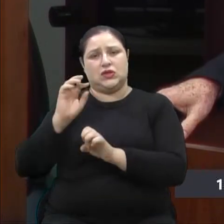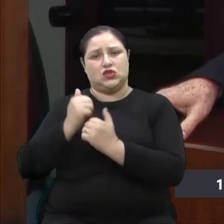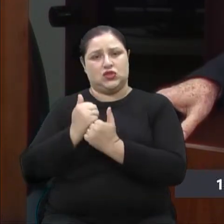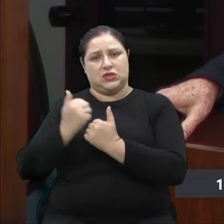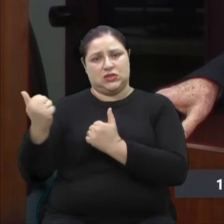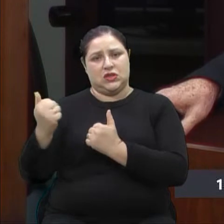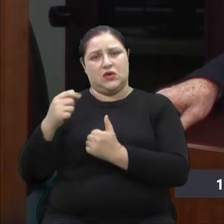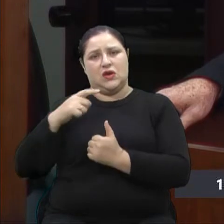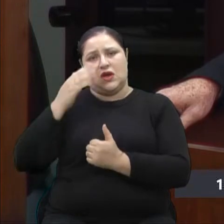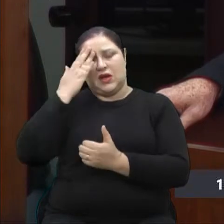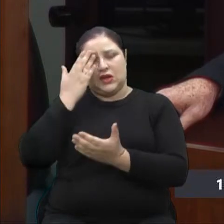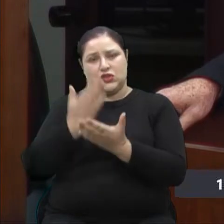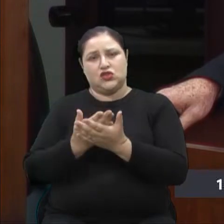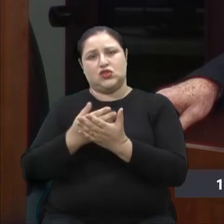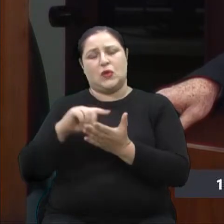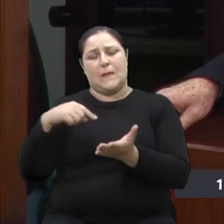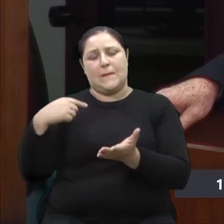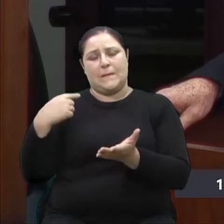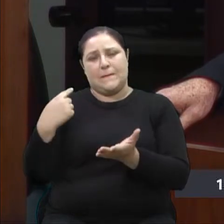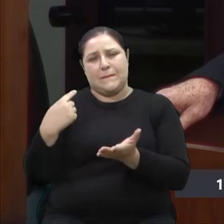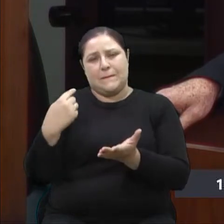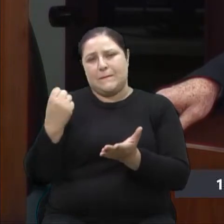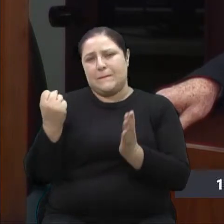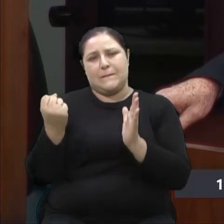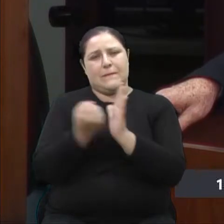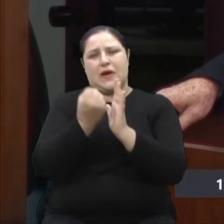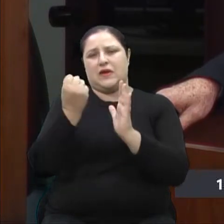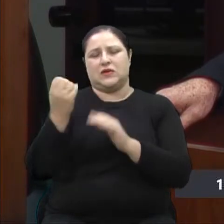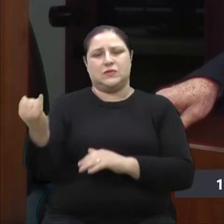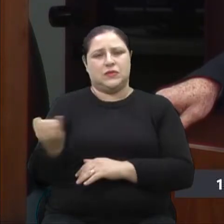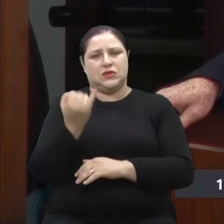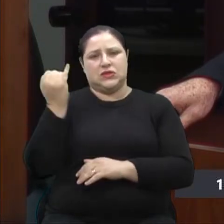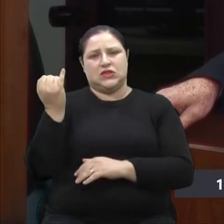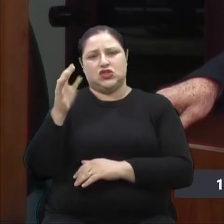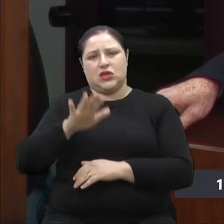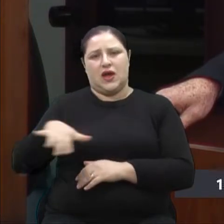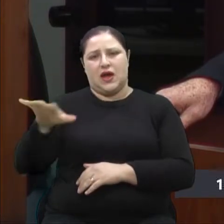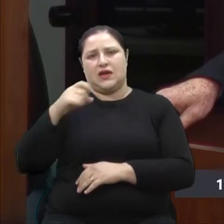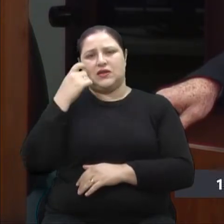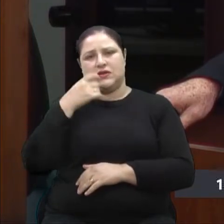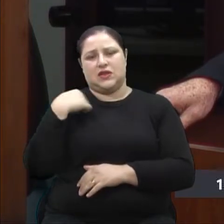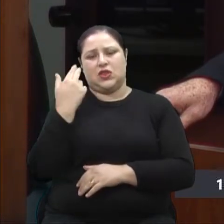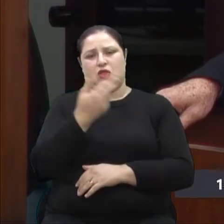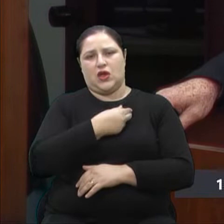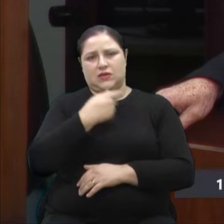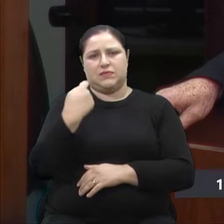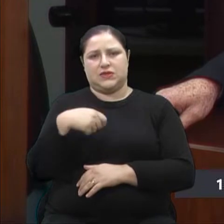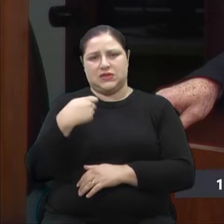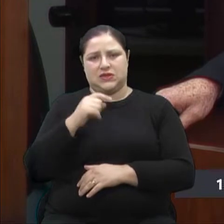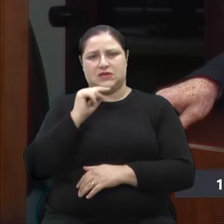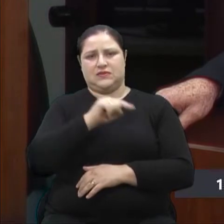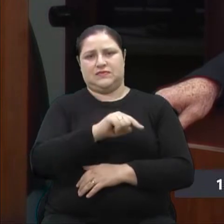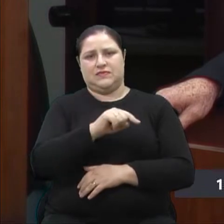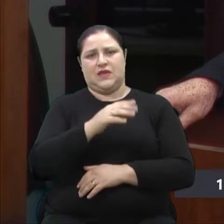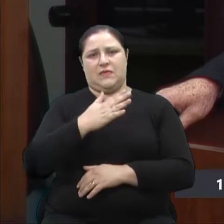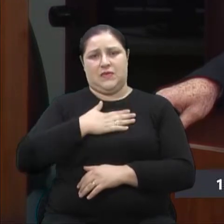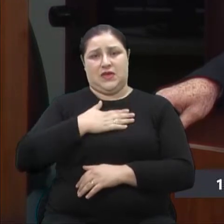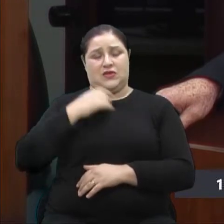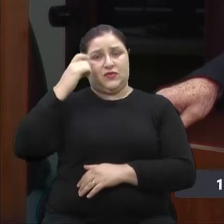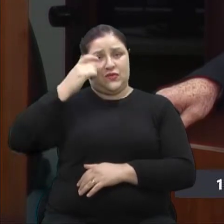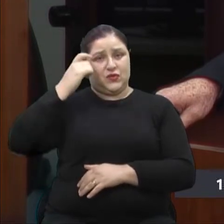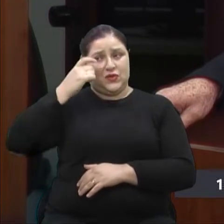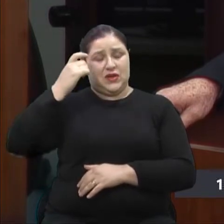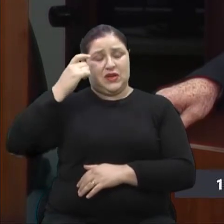é um marco importante na odontologia. Nós precisávamos disso. As dificuldades que eu enfrentei, que os